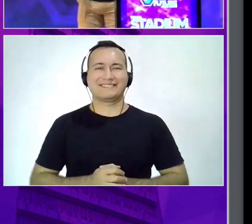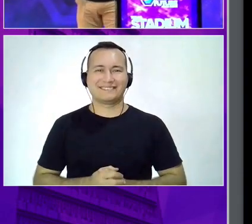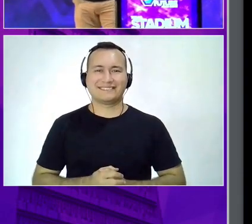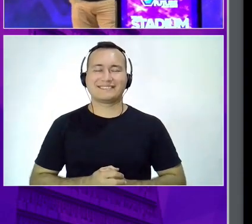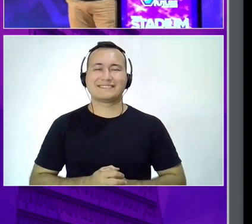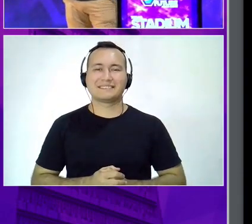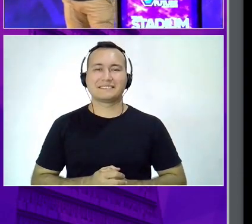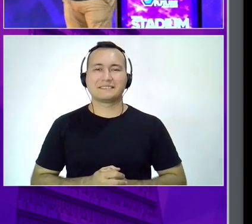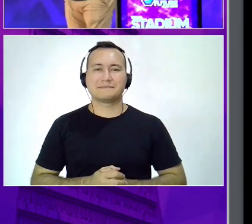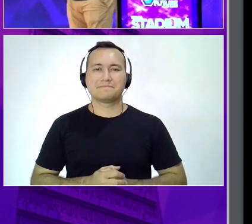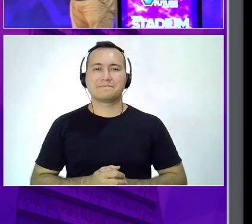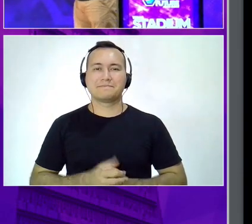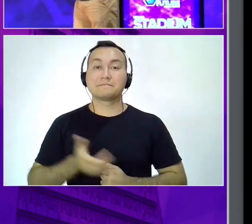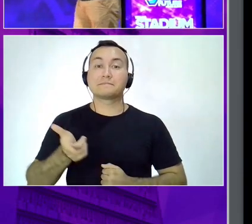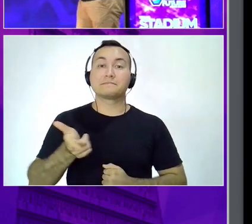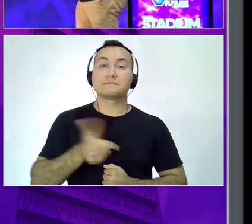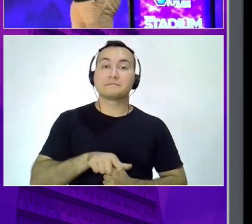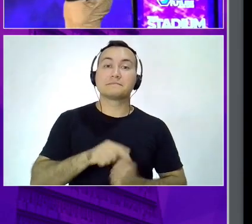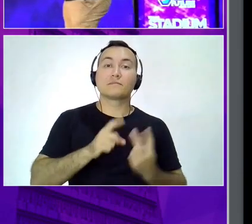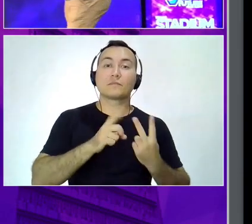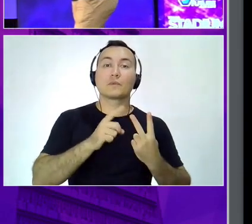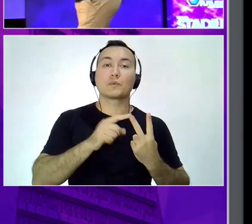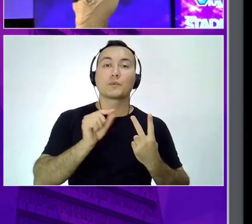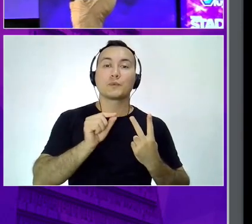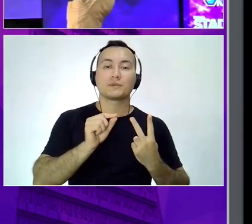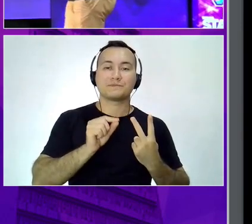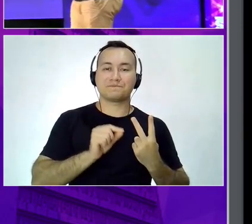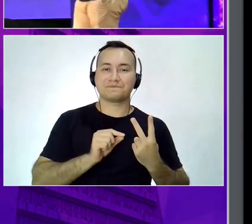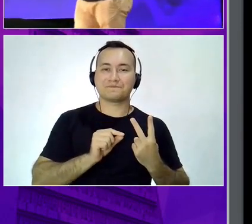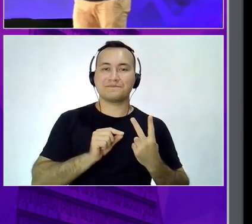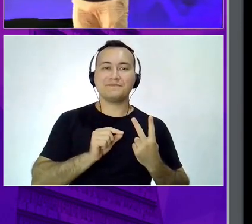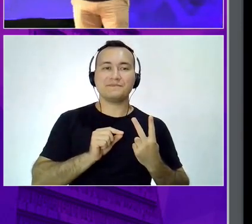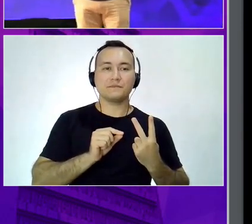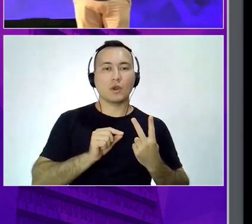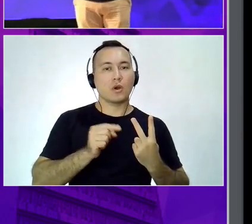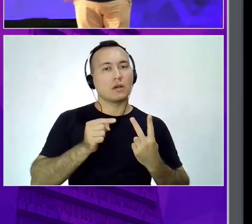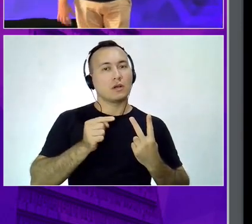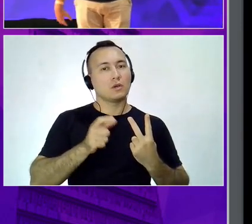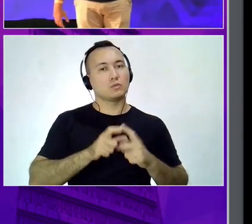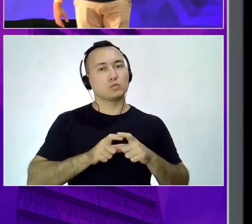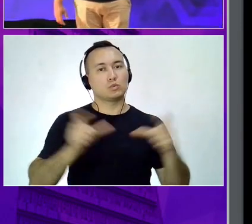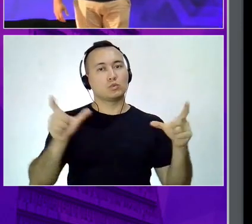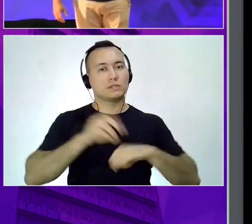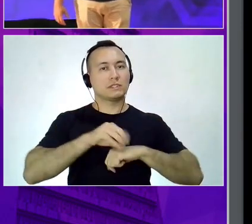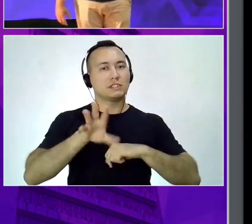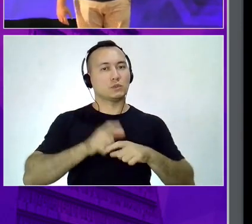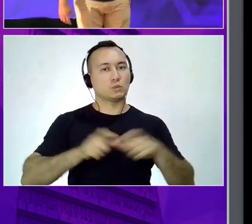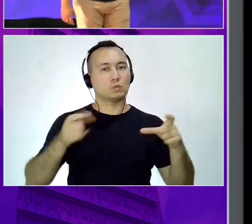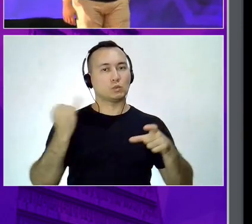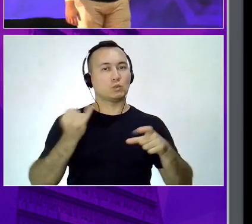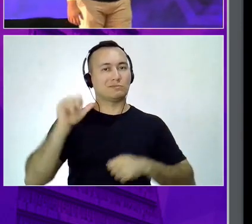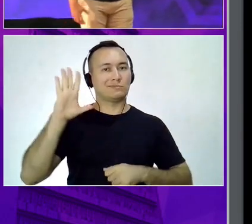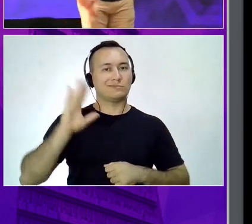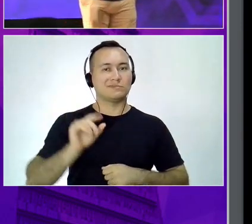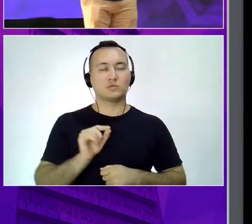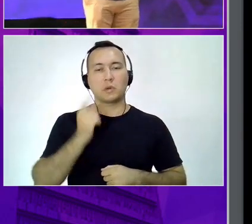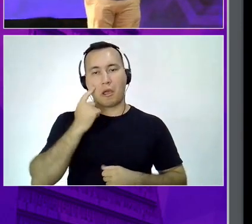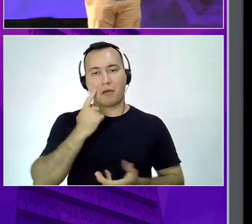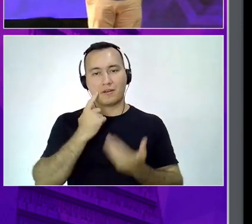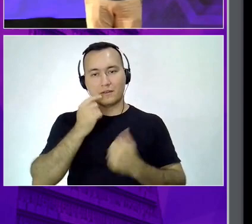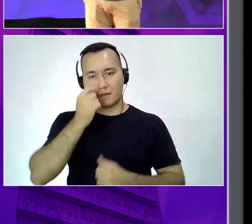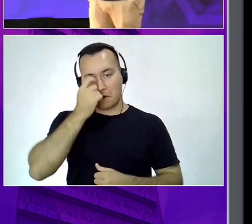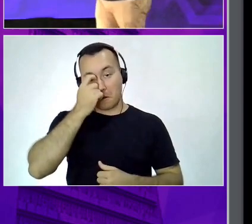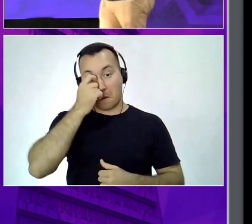Outro ponto importante que eu quero trazer aqui, pessoal, é que é grande, né? São vários territórios, eu falei de várias